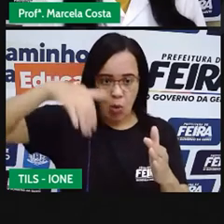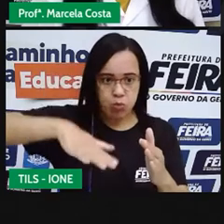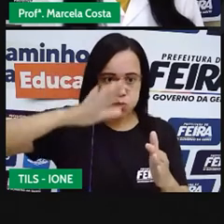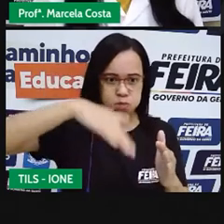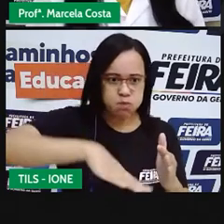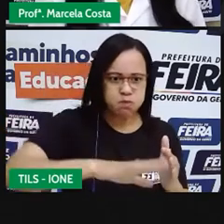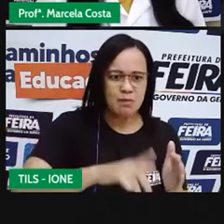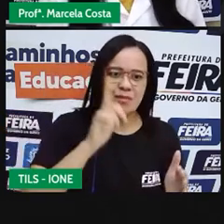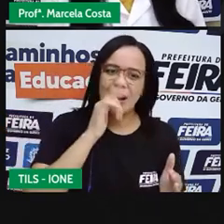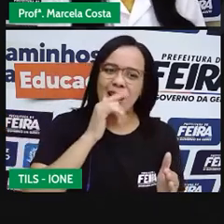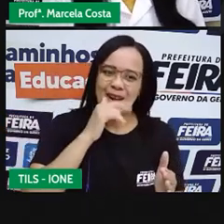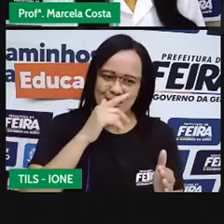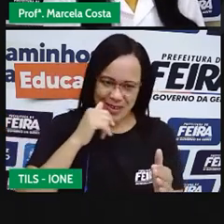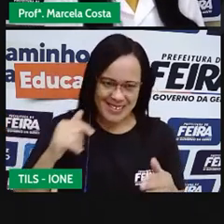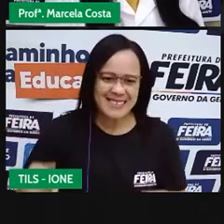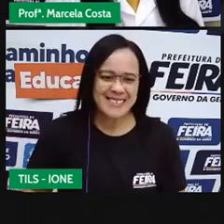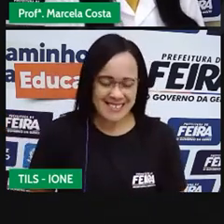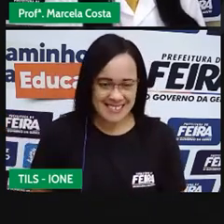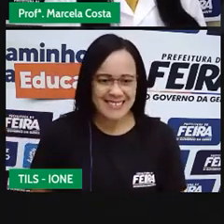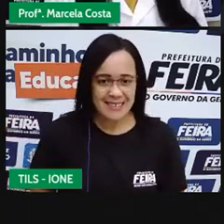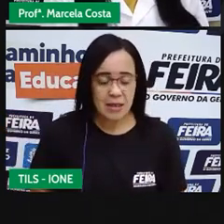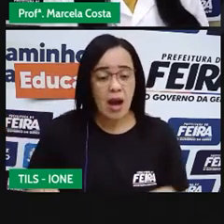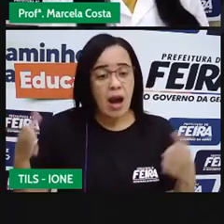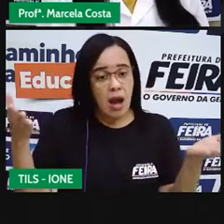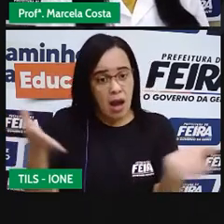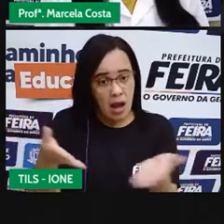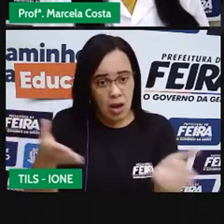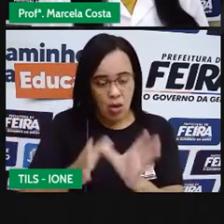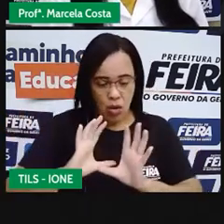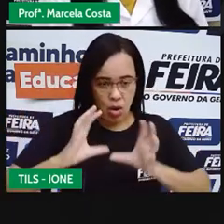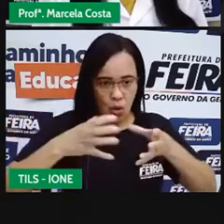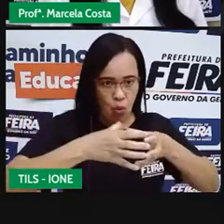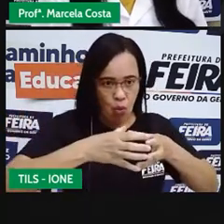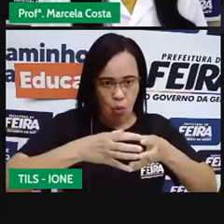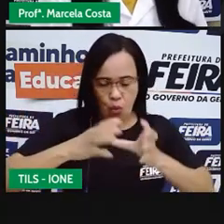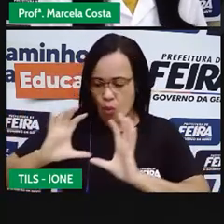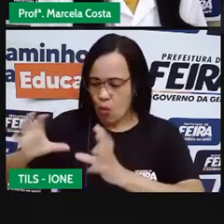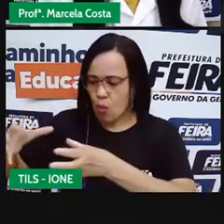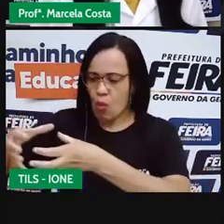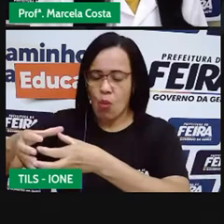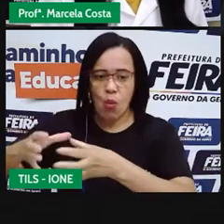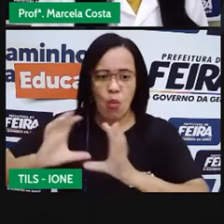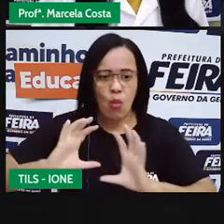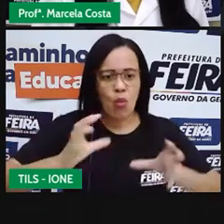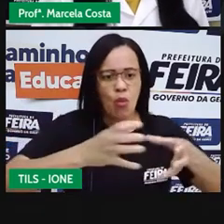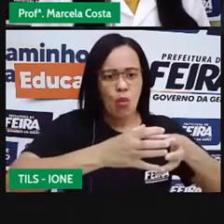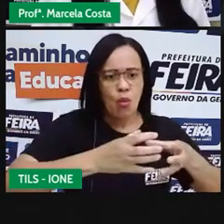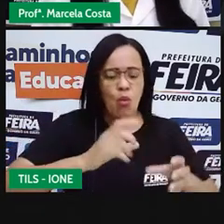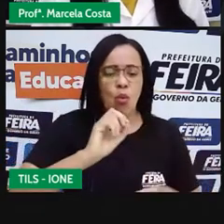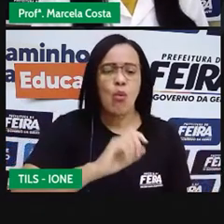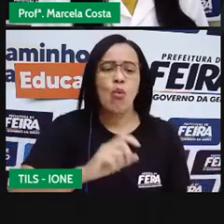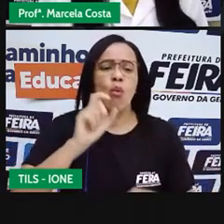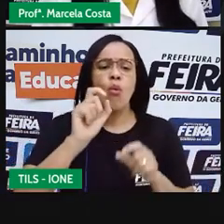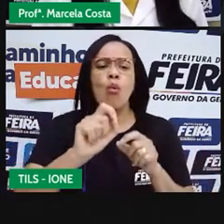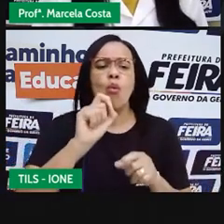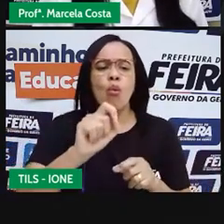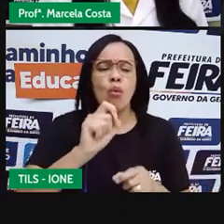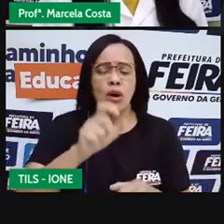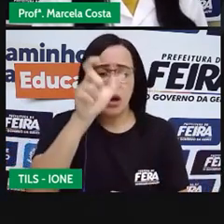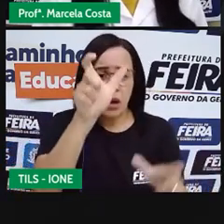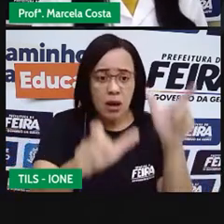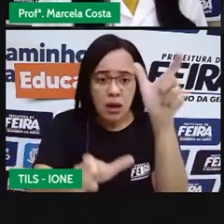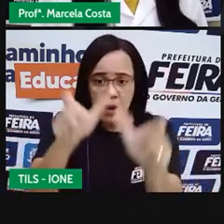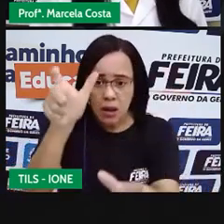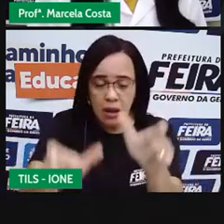Agora, crianças, a gente vai agrupar esses personagens conforme as características